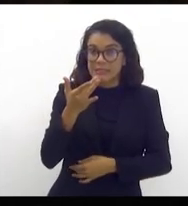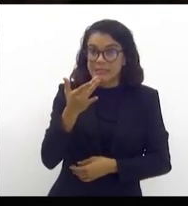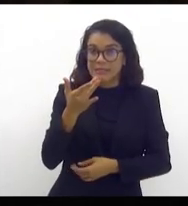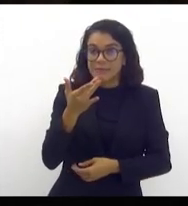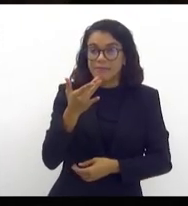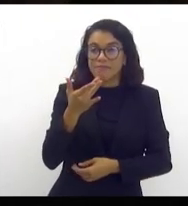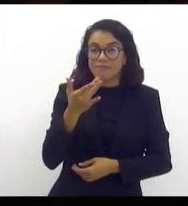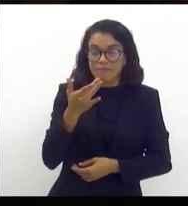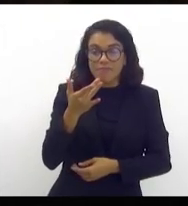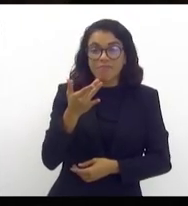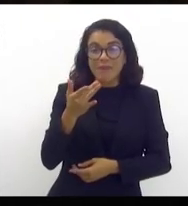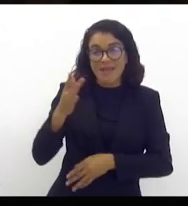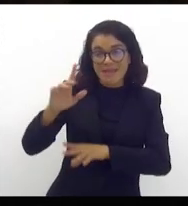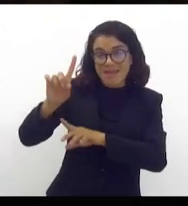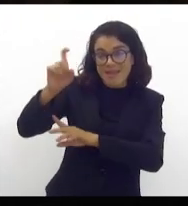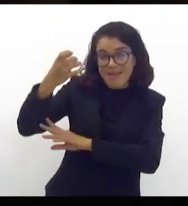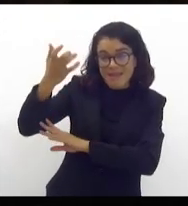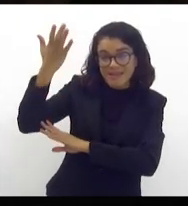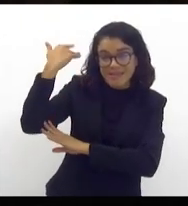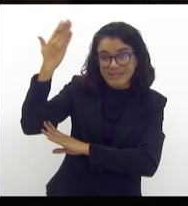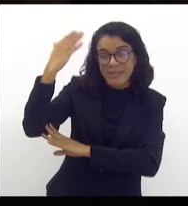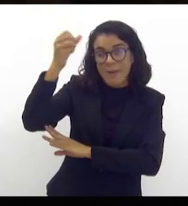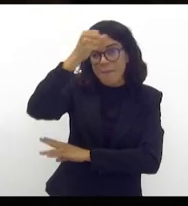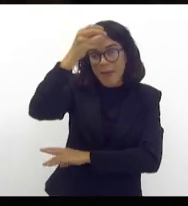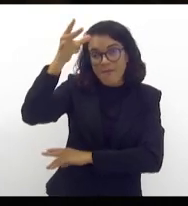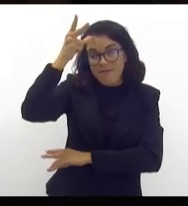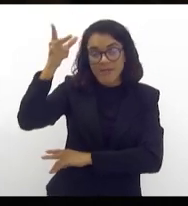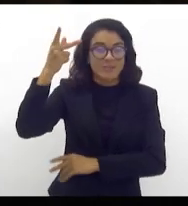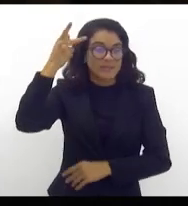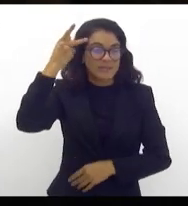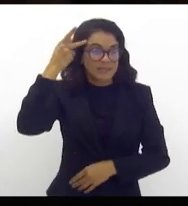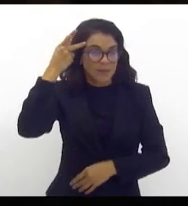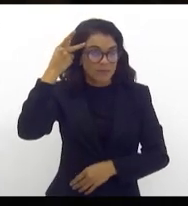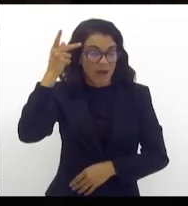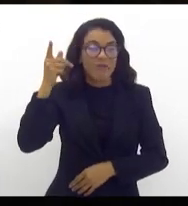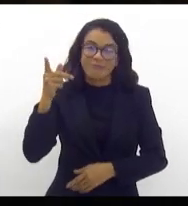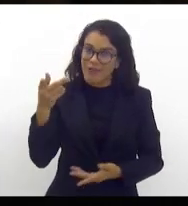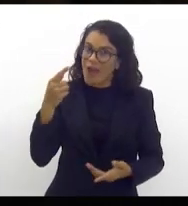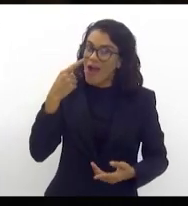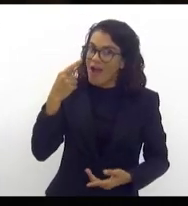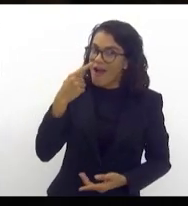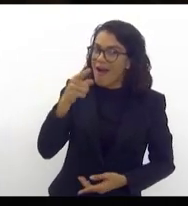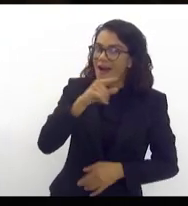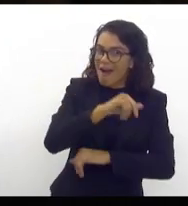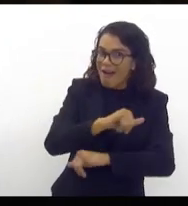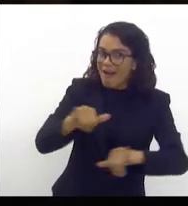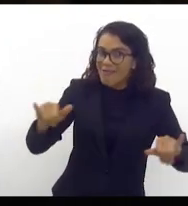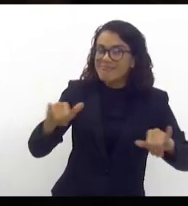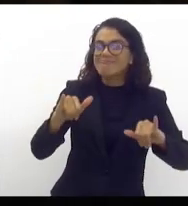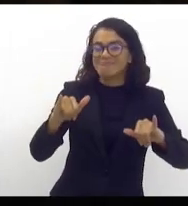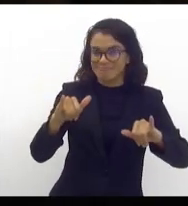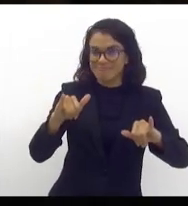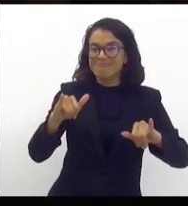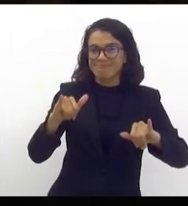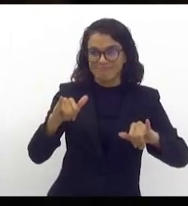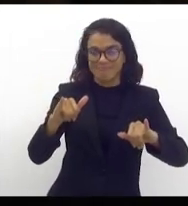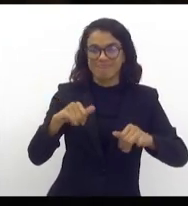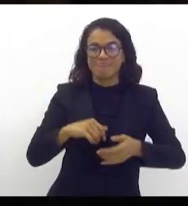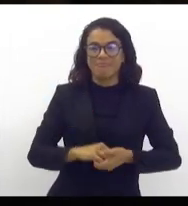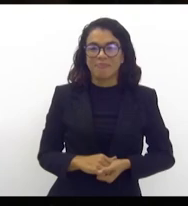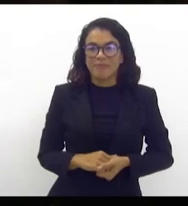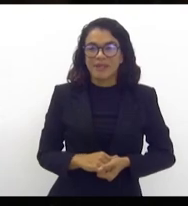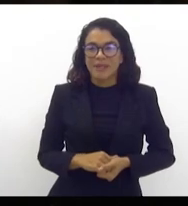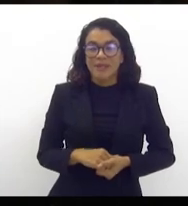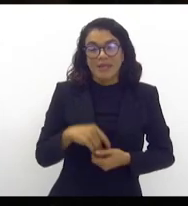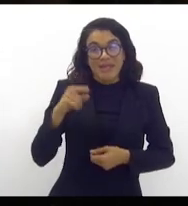quando foi prefeito de São Paulo, esse que é o registro que deixa de ser feito, o deputado Vitor Júnior.